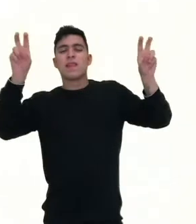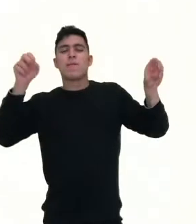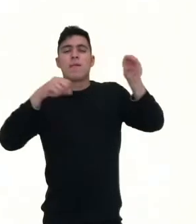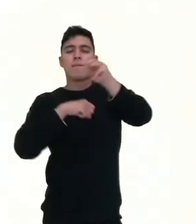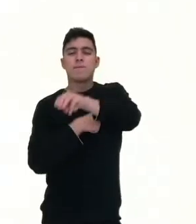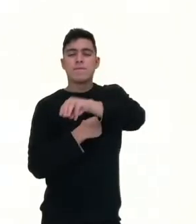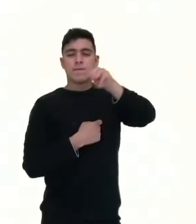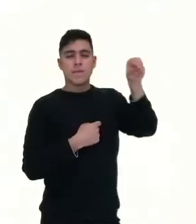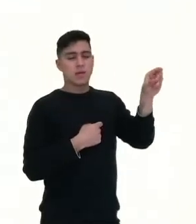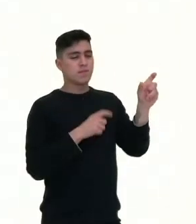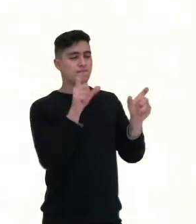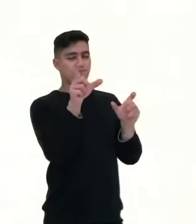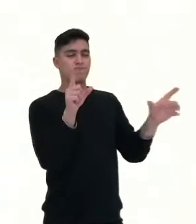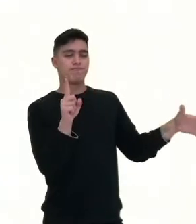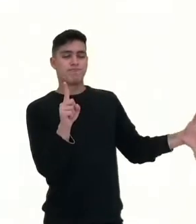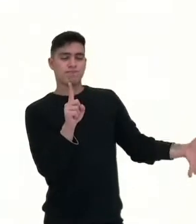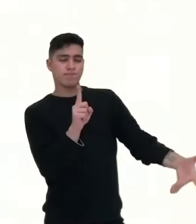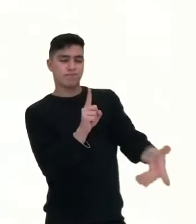palavra?